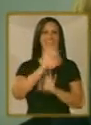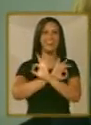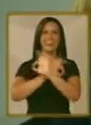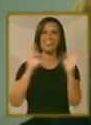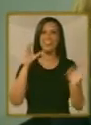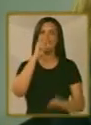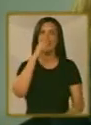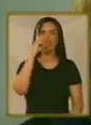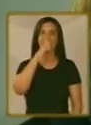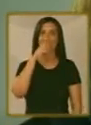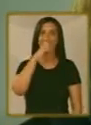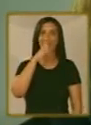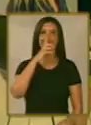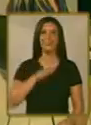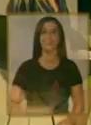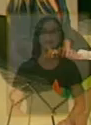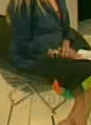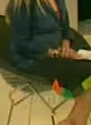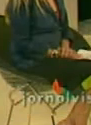excelente final de semana.